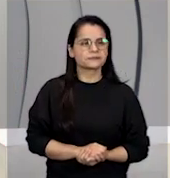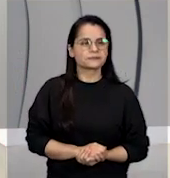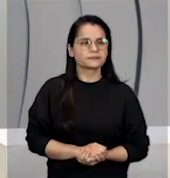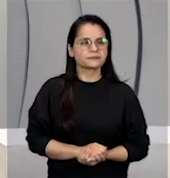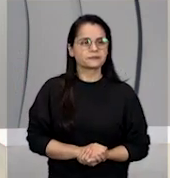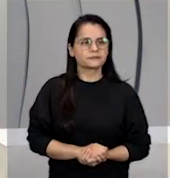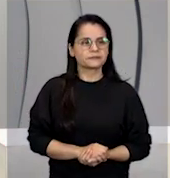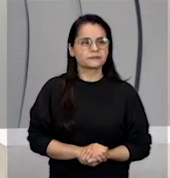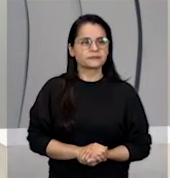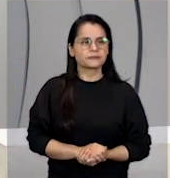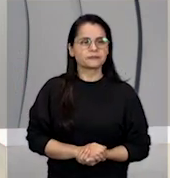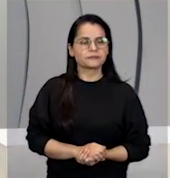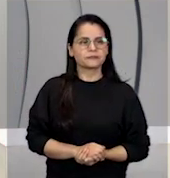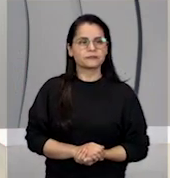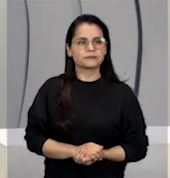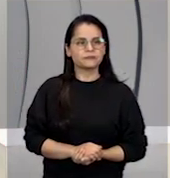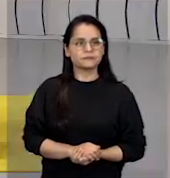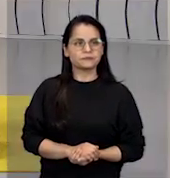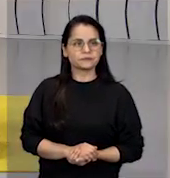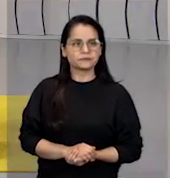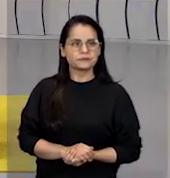Então, vamos seguir aqui.